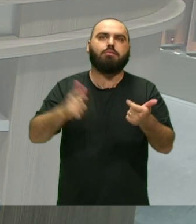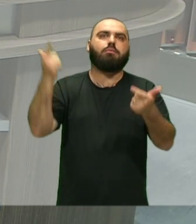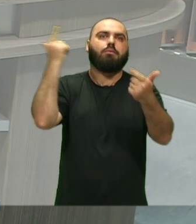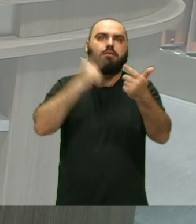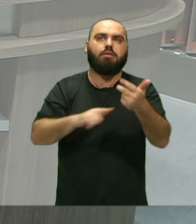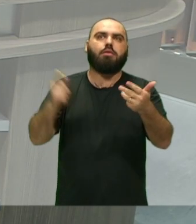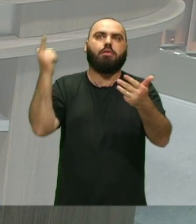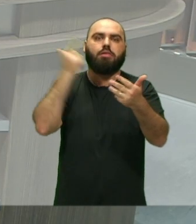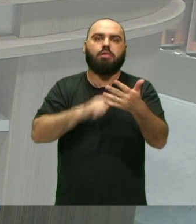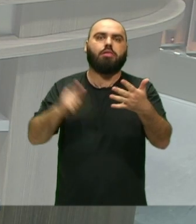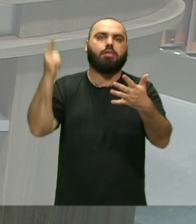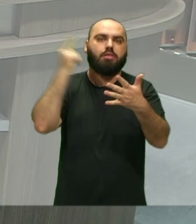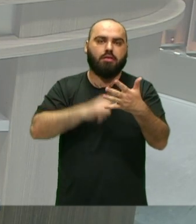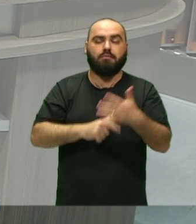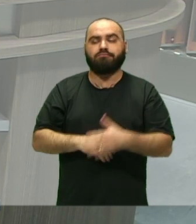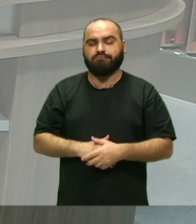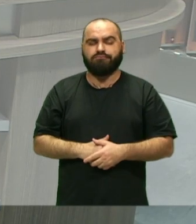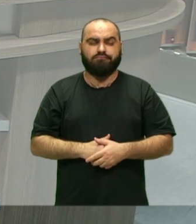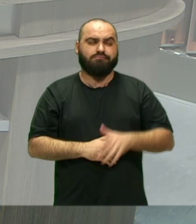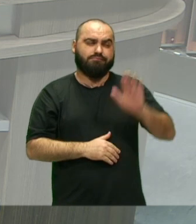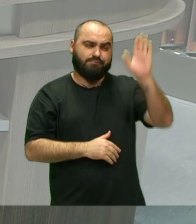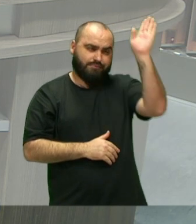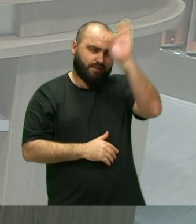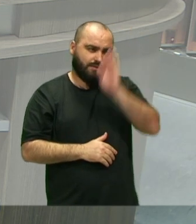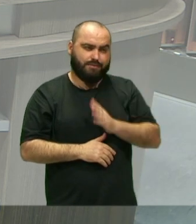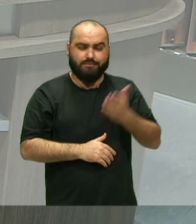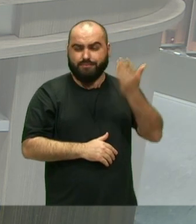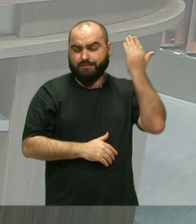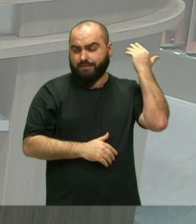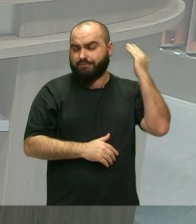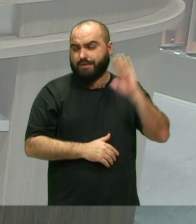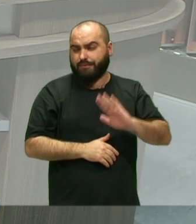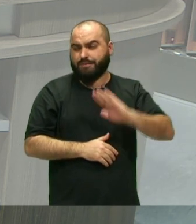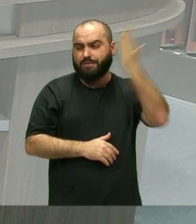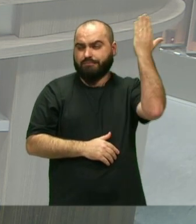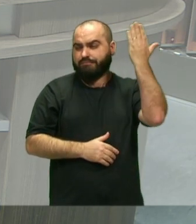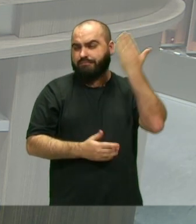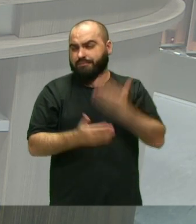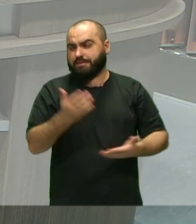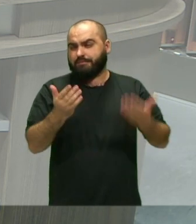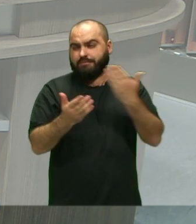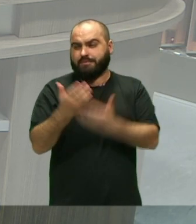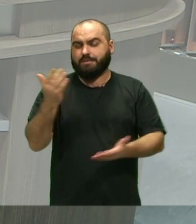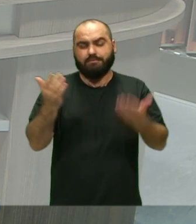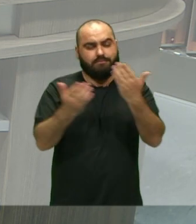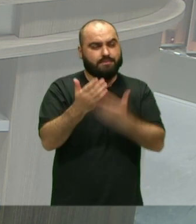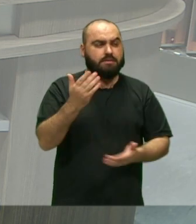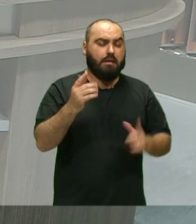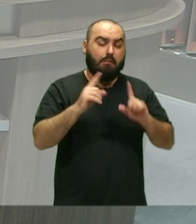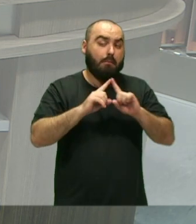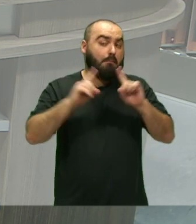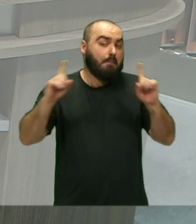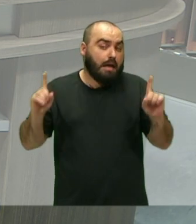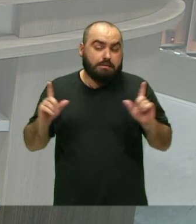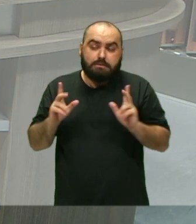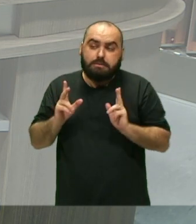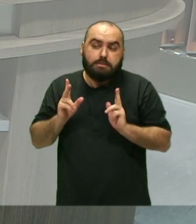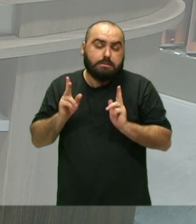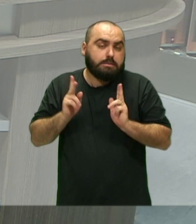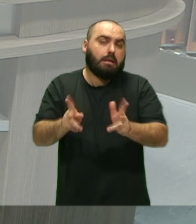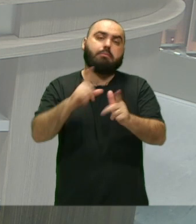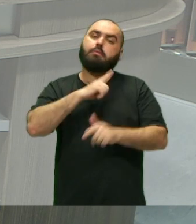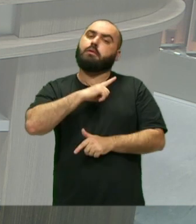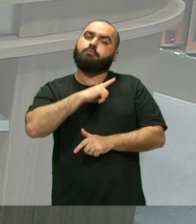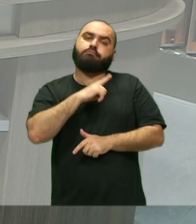retrocessos que infelizmente aconteceram no Brasil mas sempre se encontra essa esse tipo de de